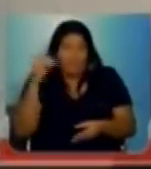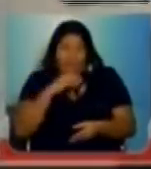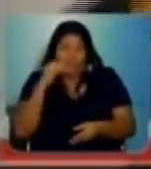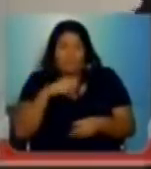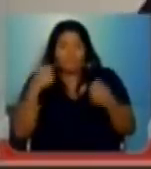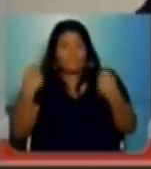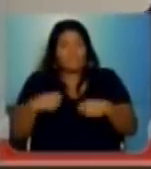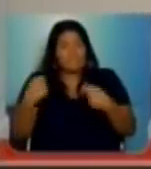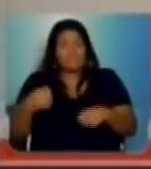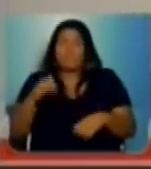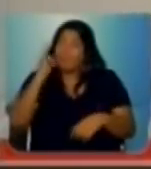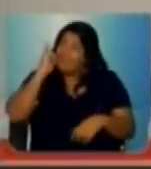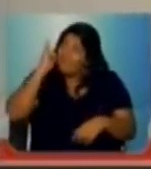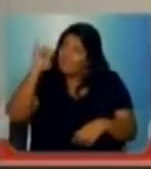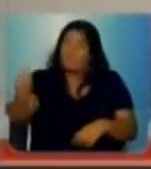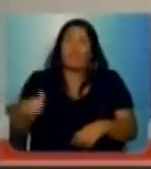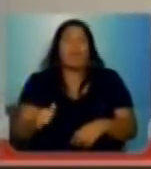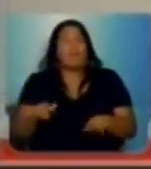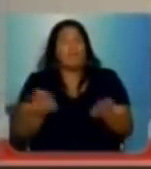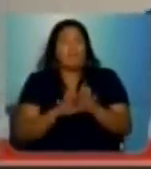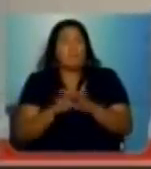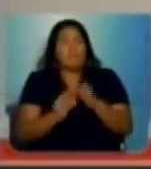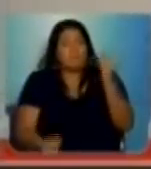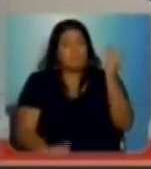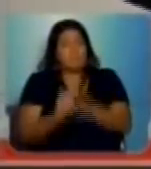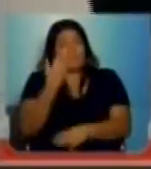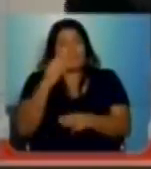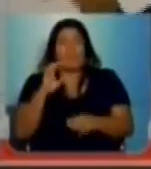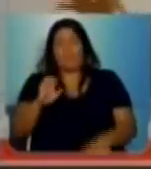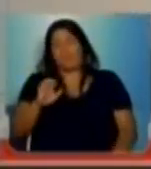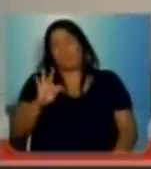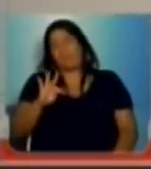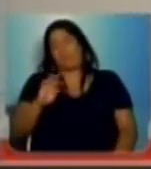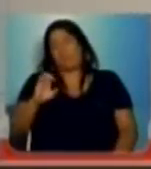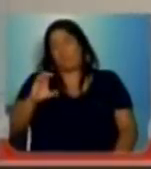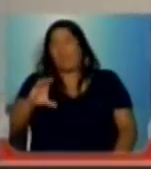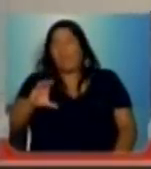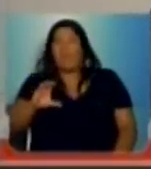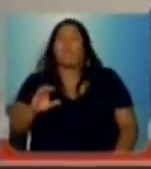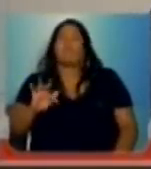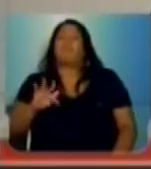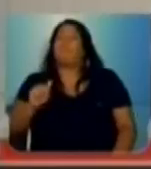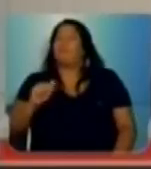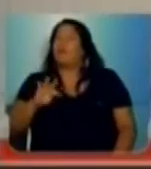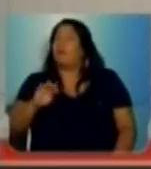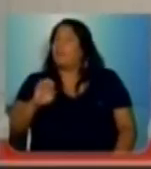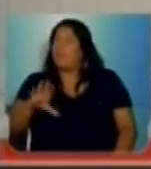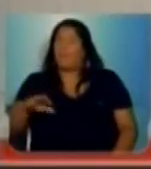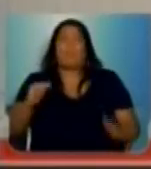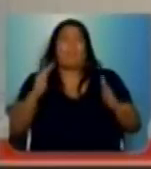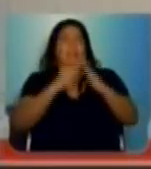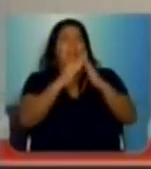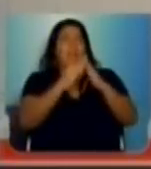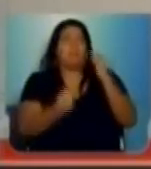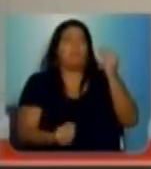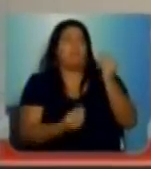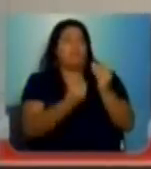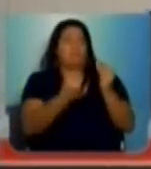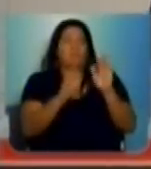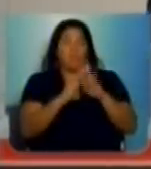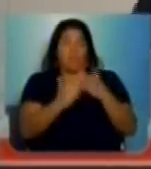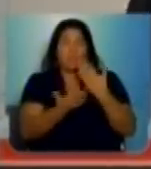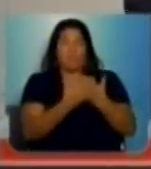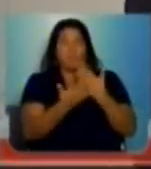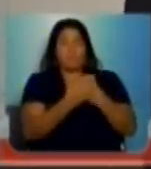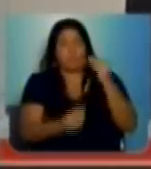levar ETECs e FATECs, para fazer média nas suas regiões, nas suas cidades,